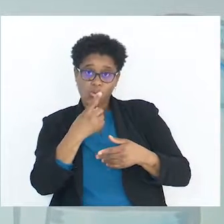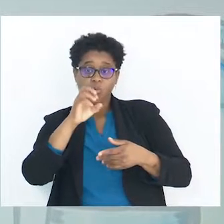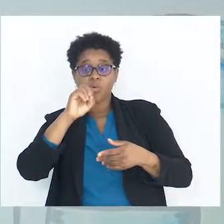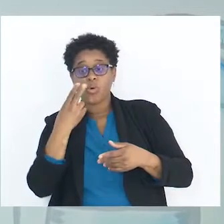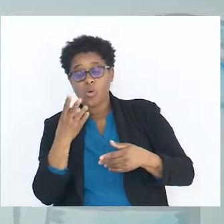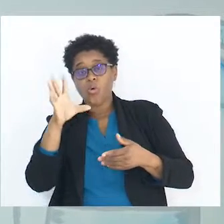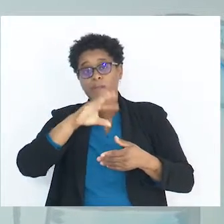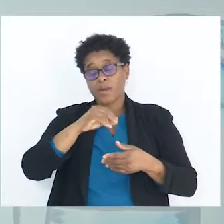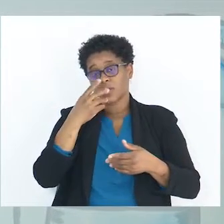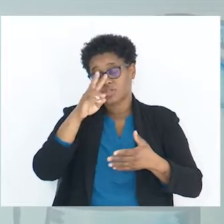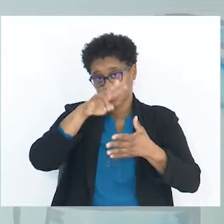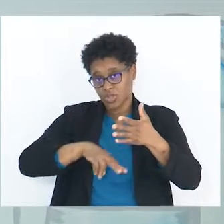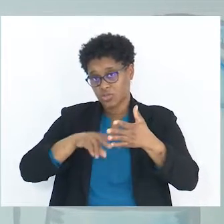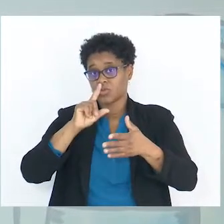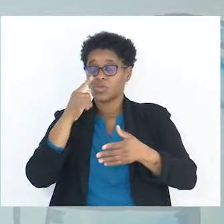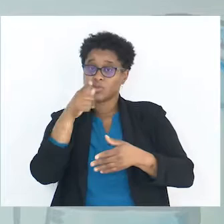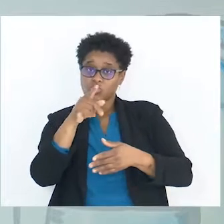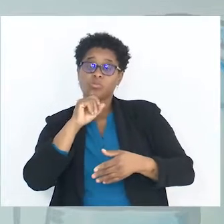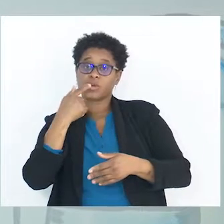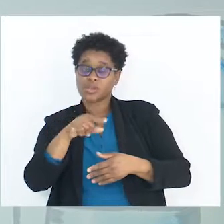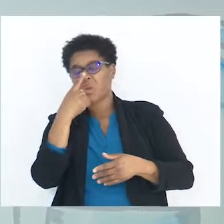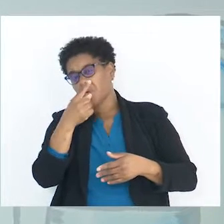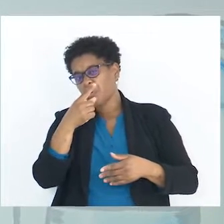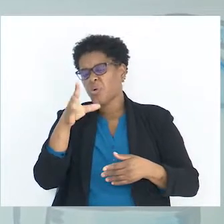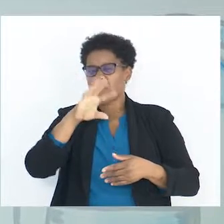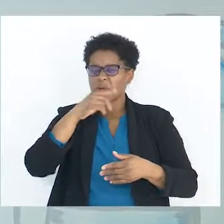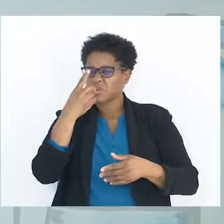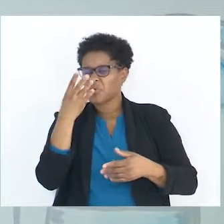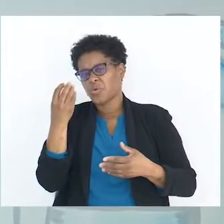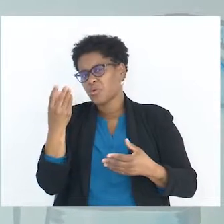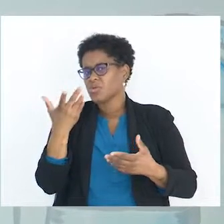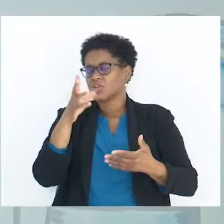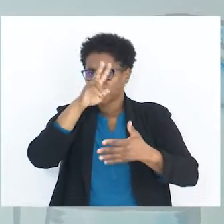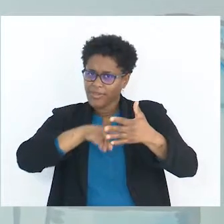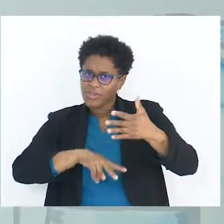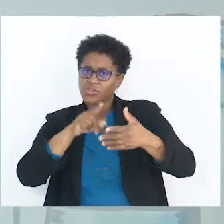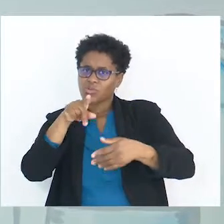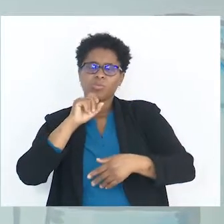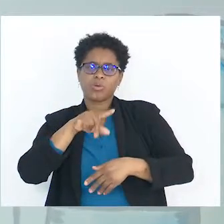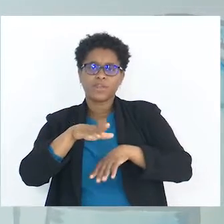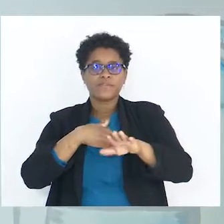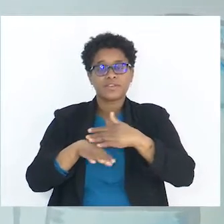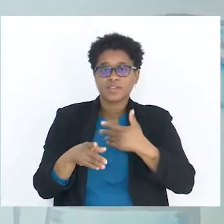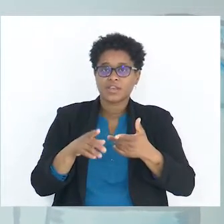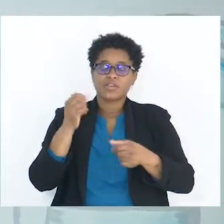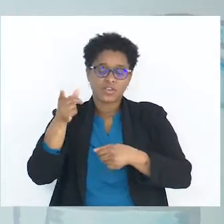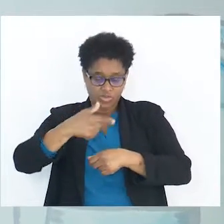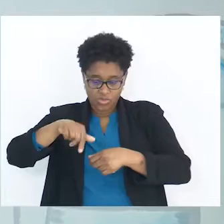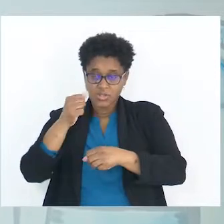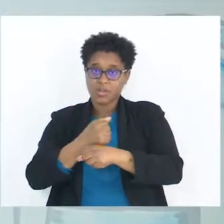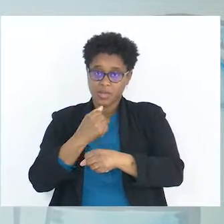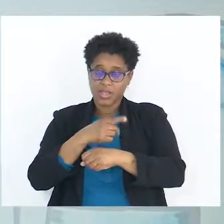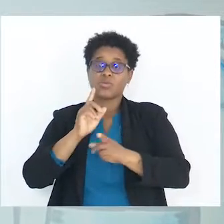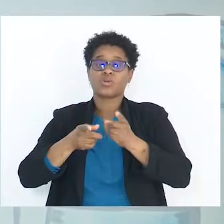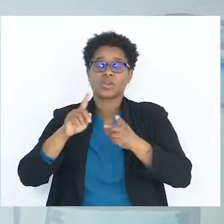podes ter um texto original ou mais que um texto original e podes fazer essa redução. Estamos a trabalhar aquilo que é reduzir